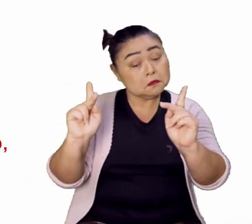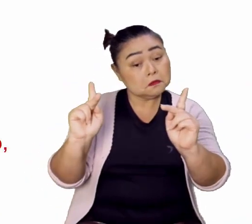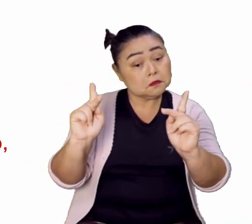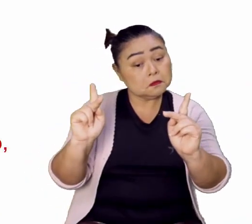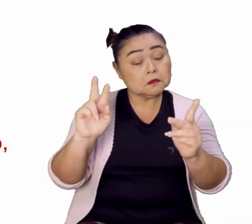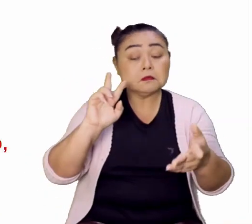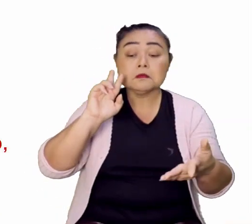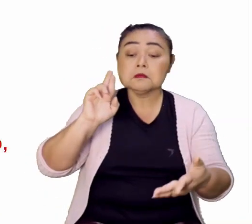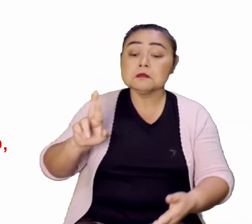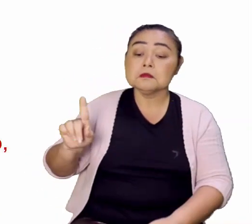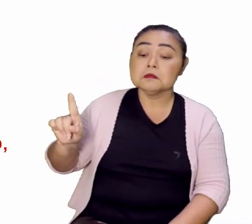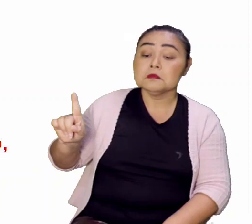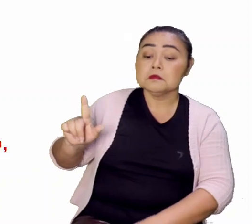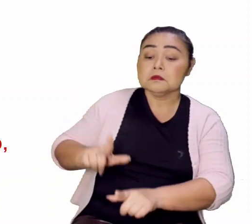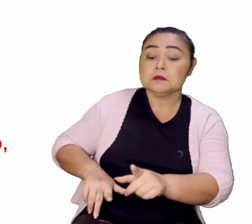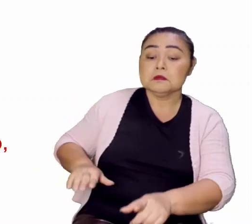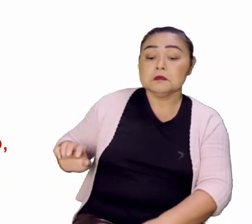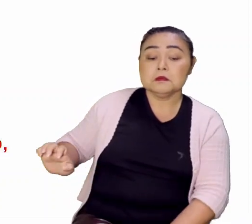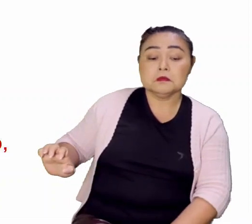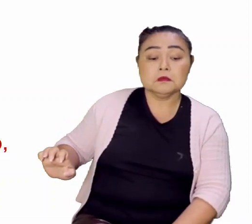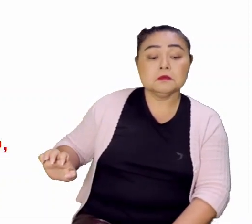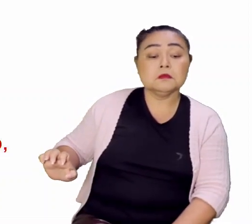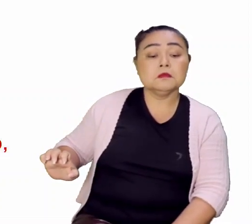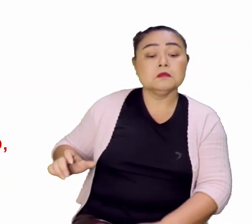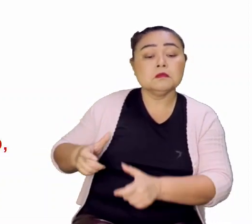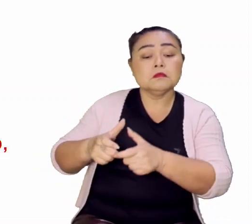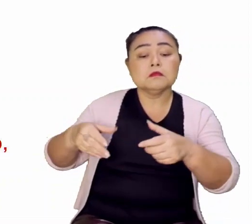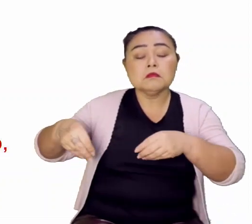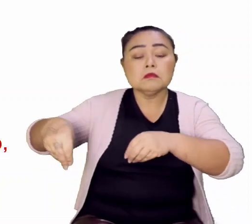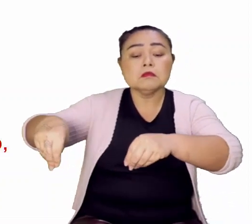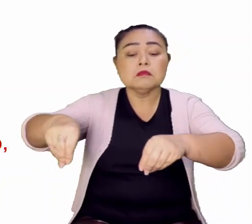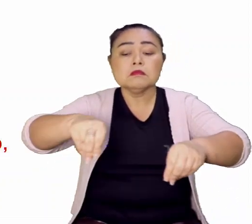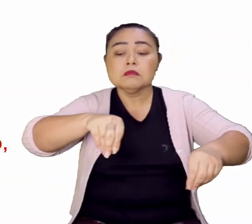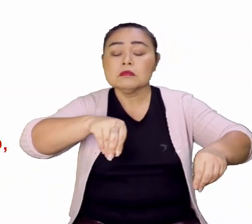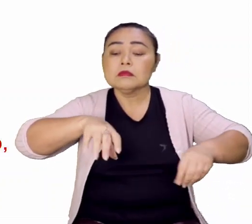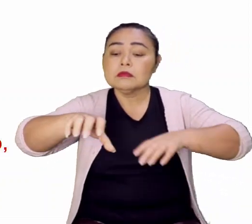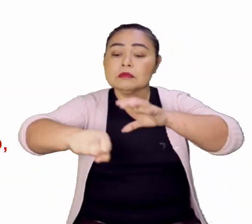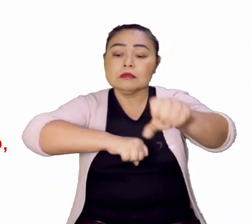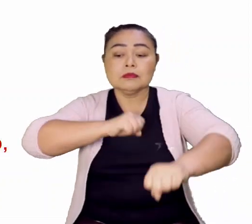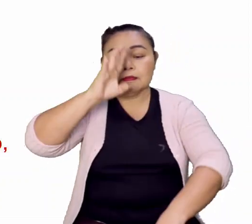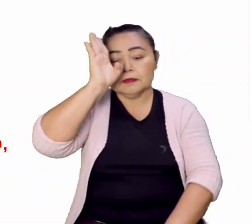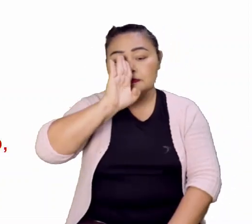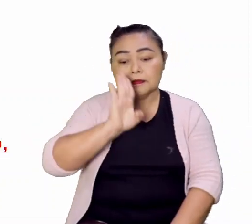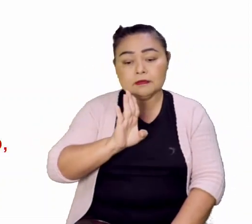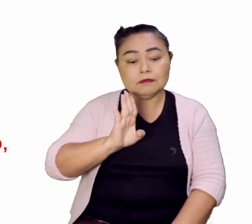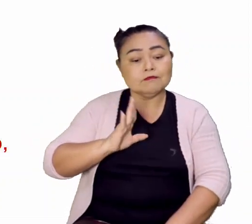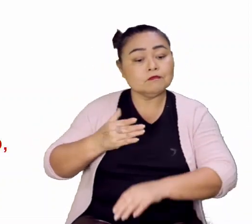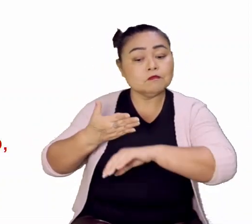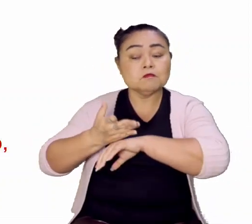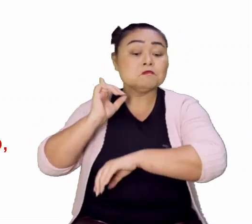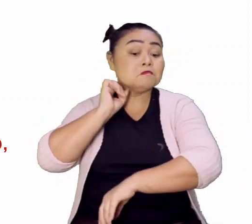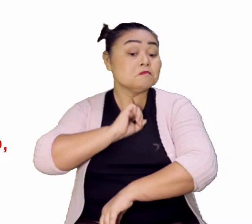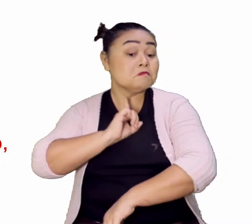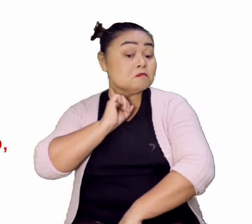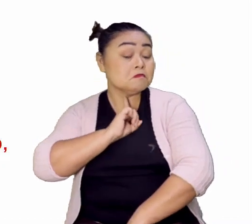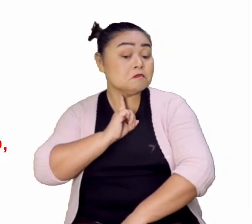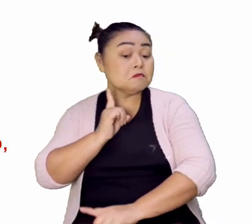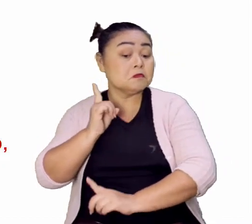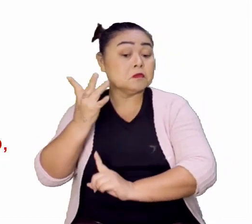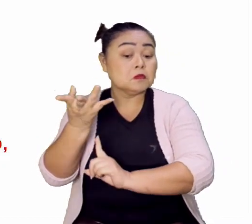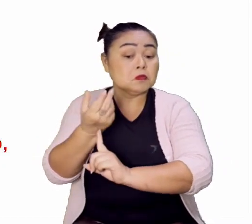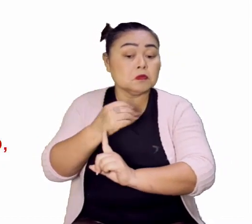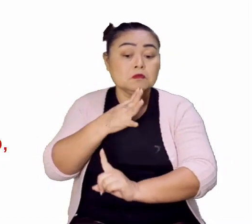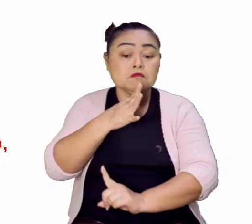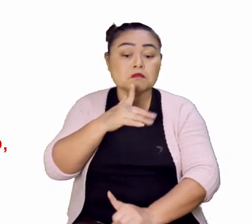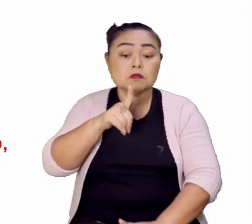Resposta correta, então, é a letra E. A expansão do território colonial brasileiro e a introdução em Minas, da